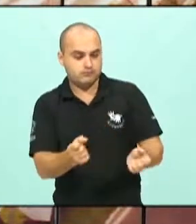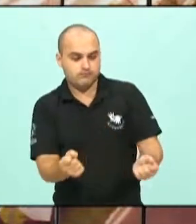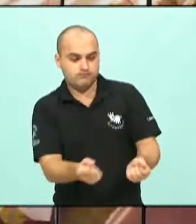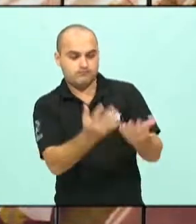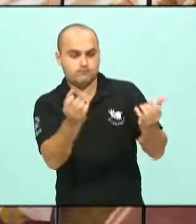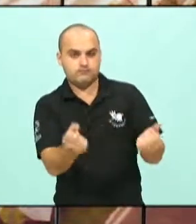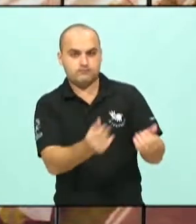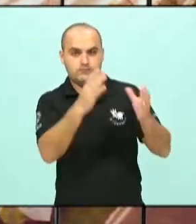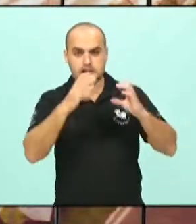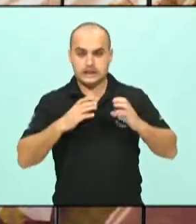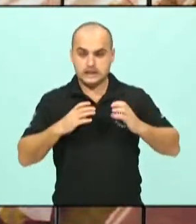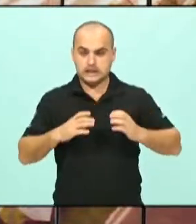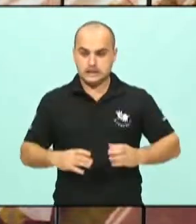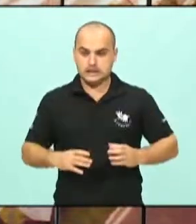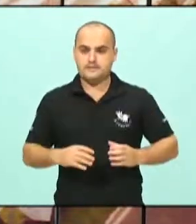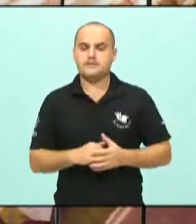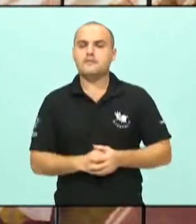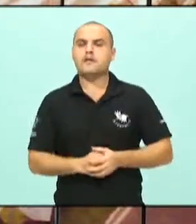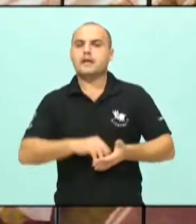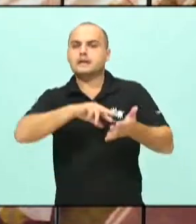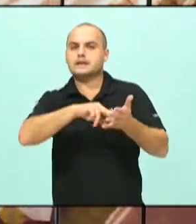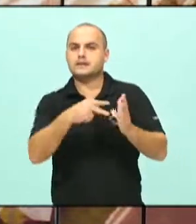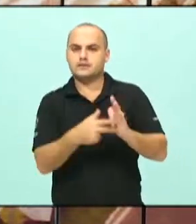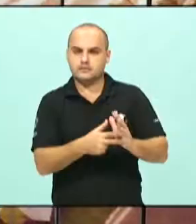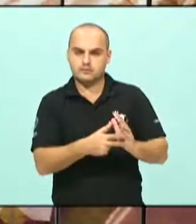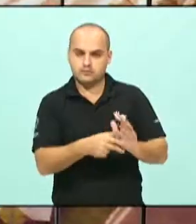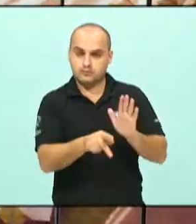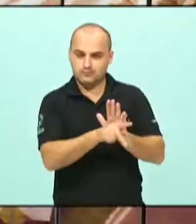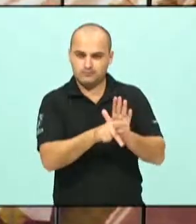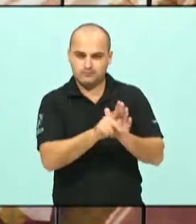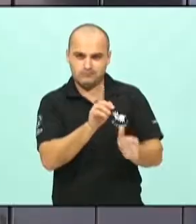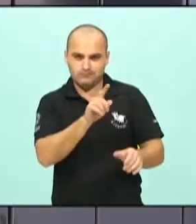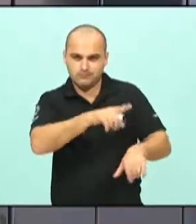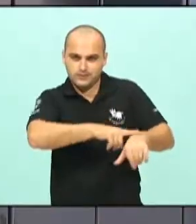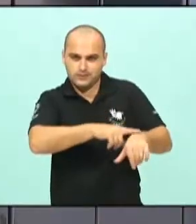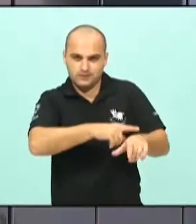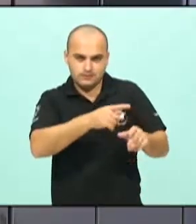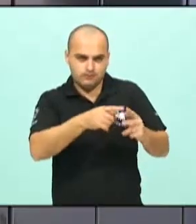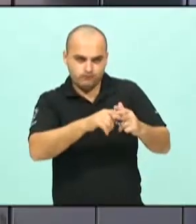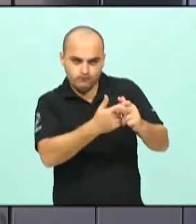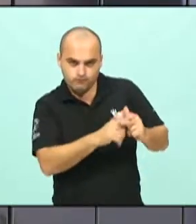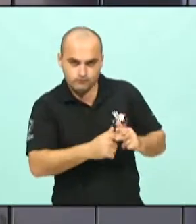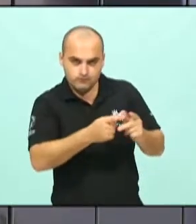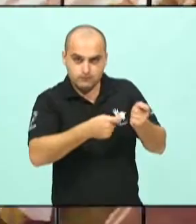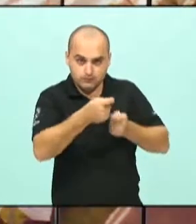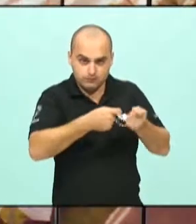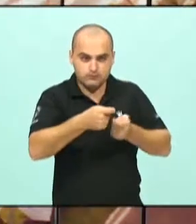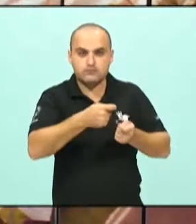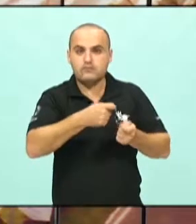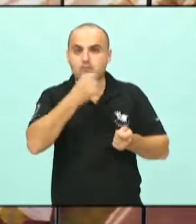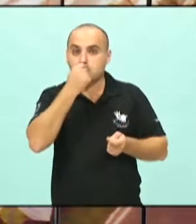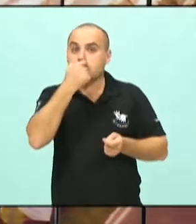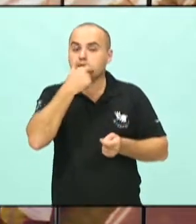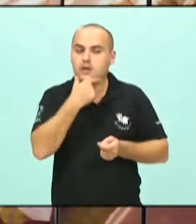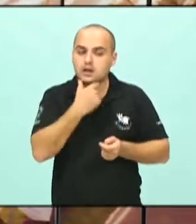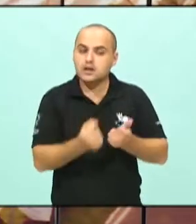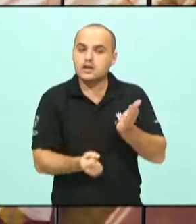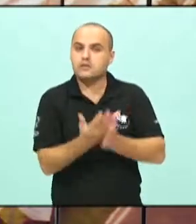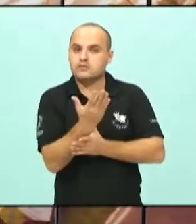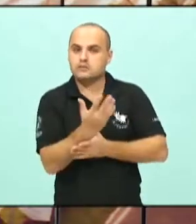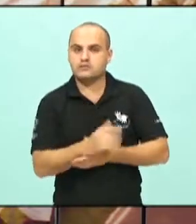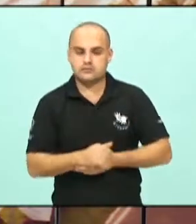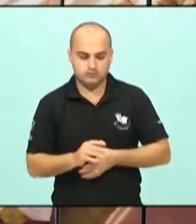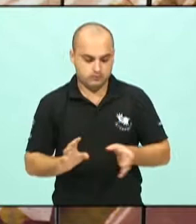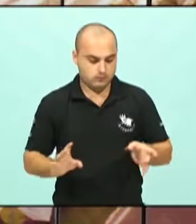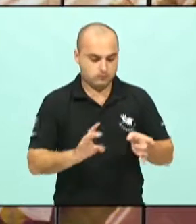que nada mais é do que uma pasta que foi criada na reforma administrativa, de sua excelência o prefeito, Valnei Morastoni, que une a